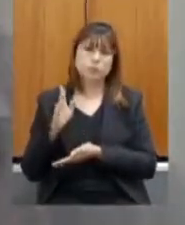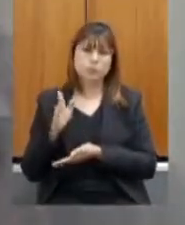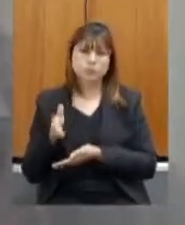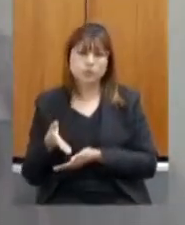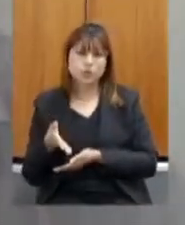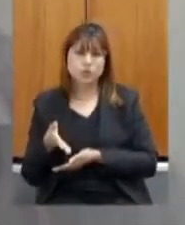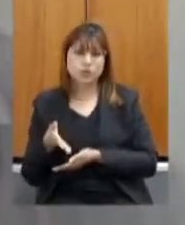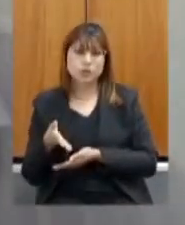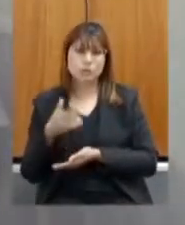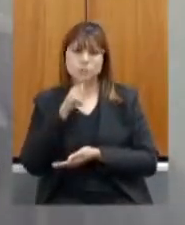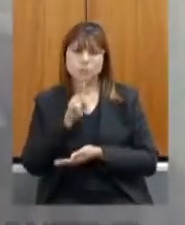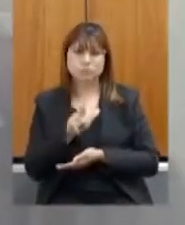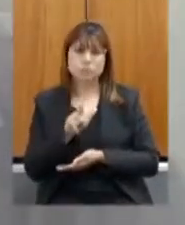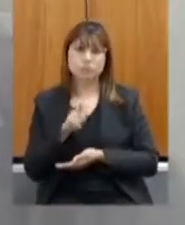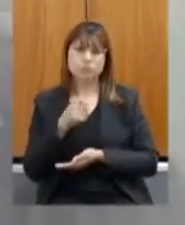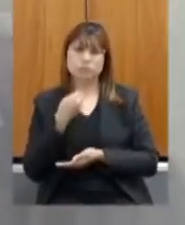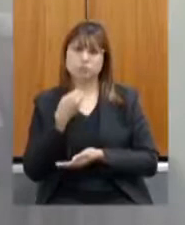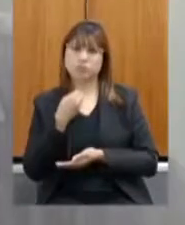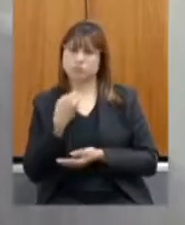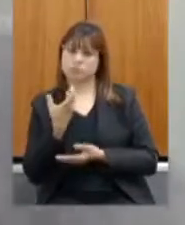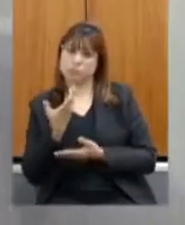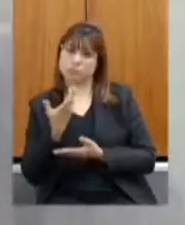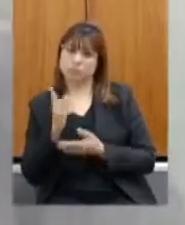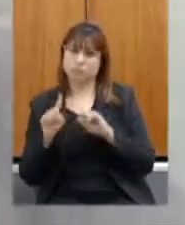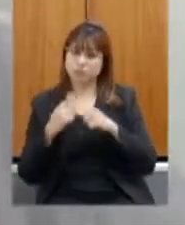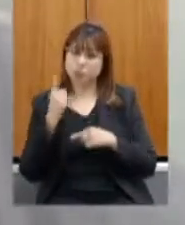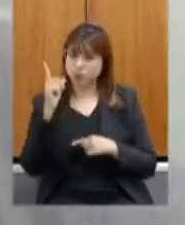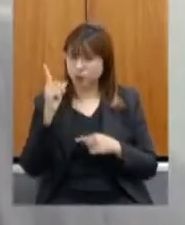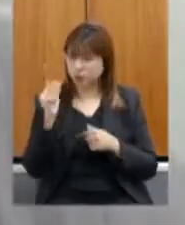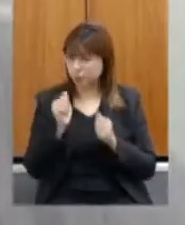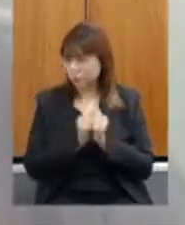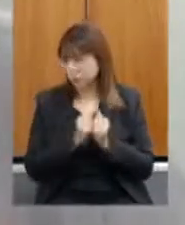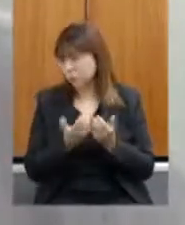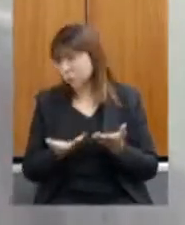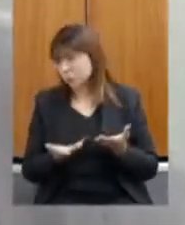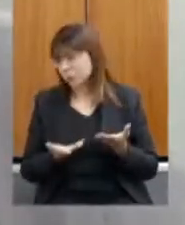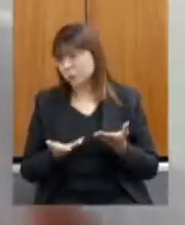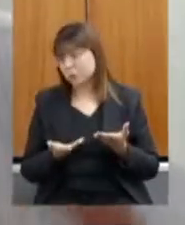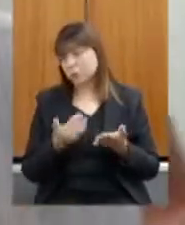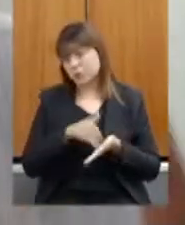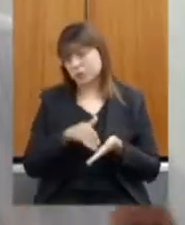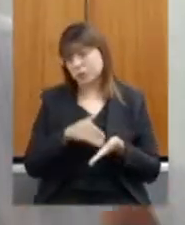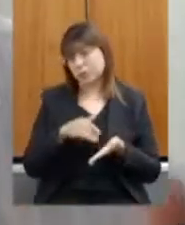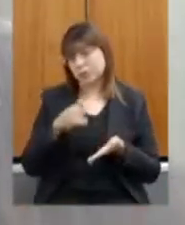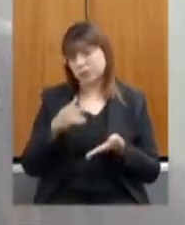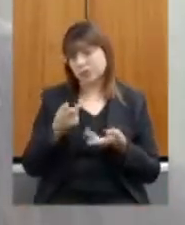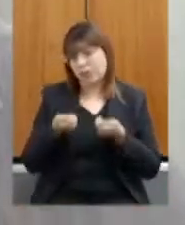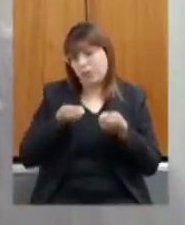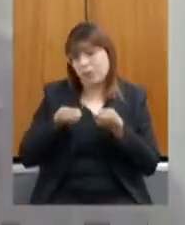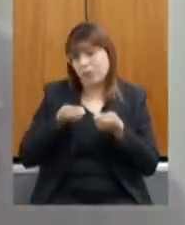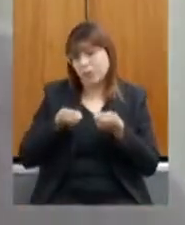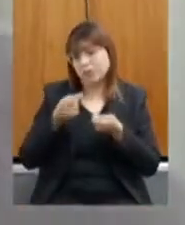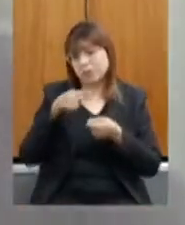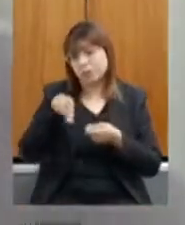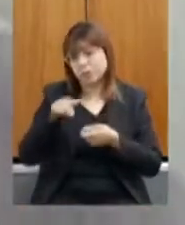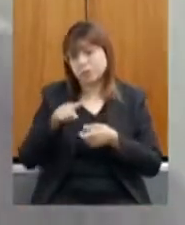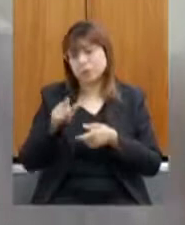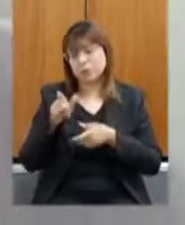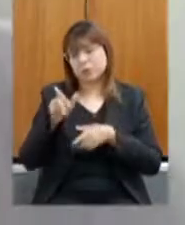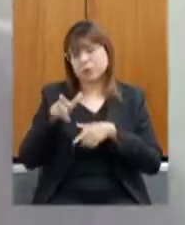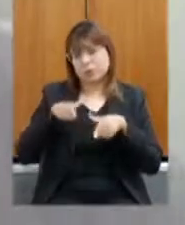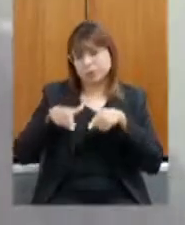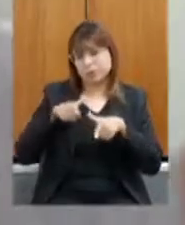algum sucesso junto à secretaria da fazenda para que esses produtores pudessem comprar esses